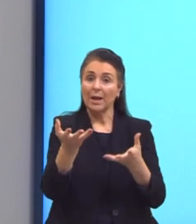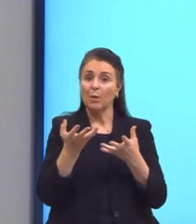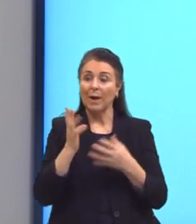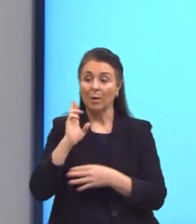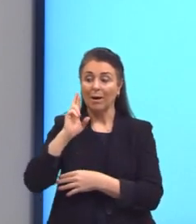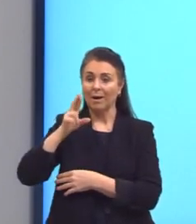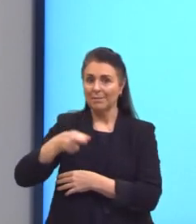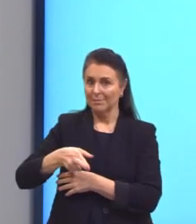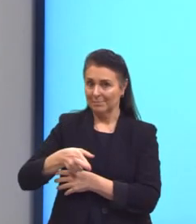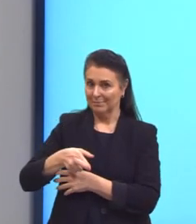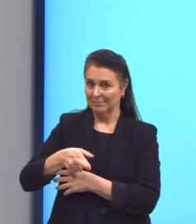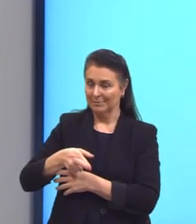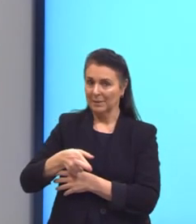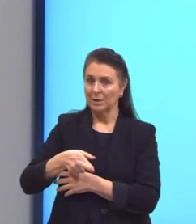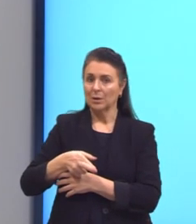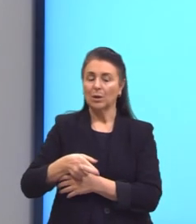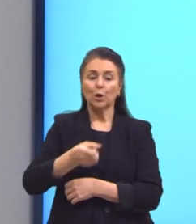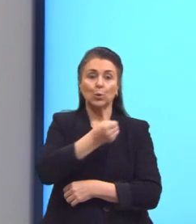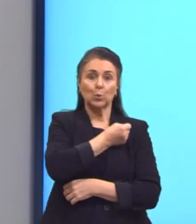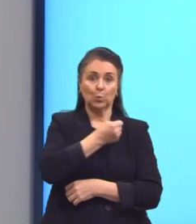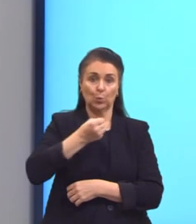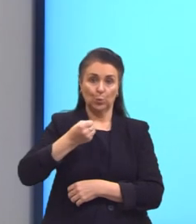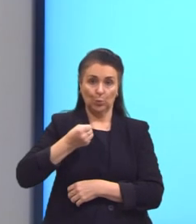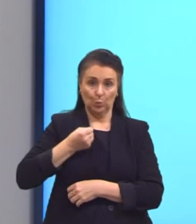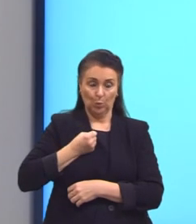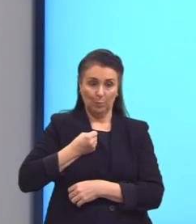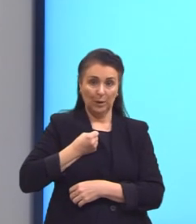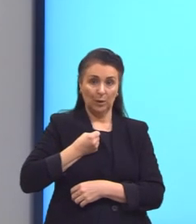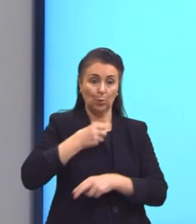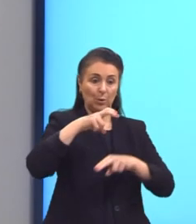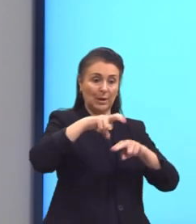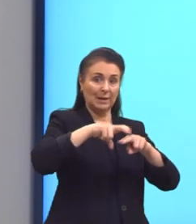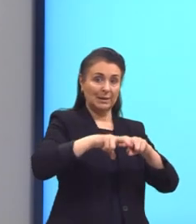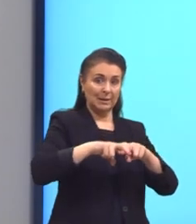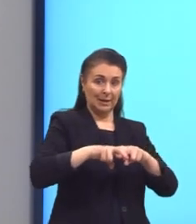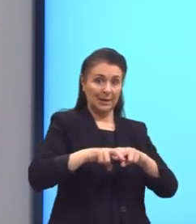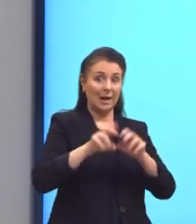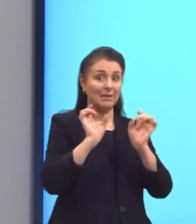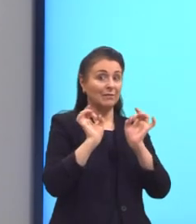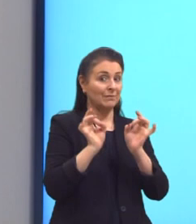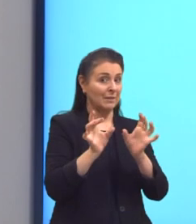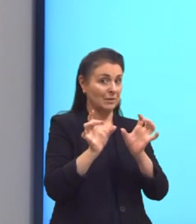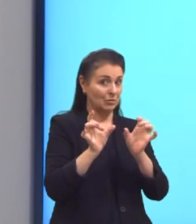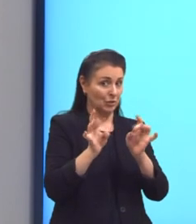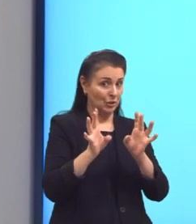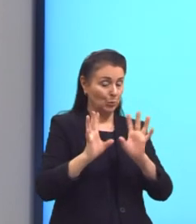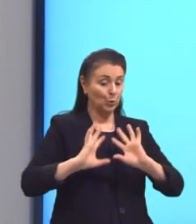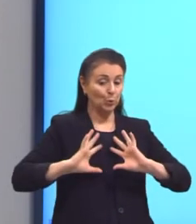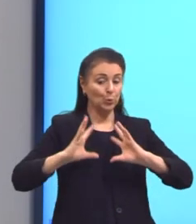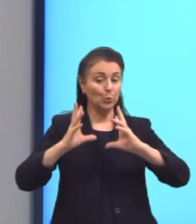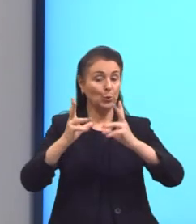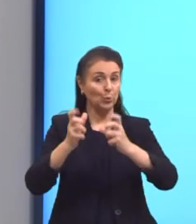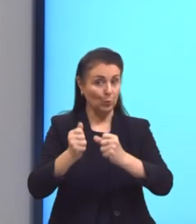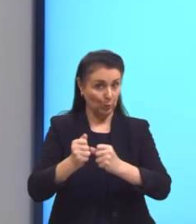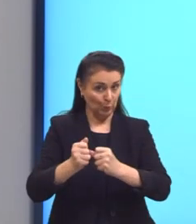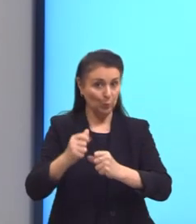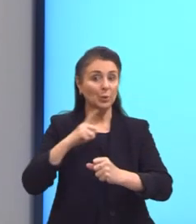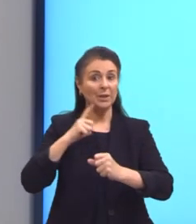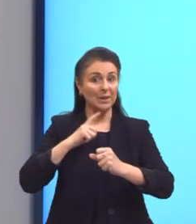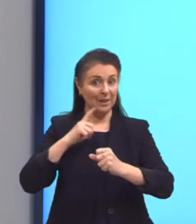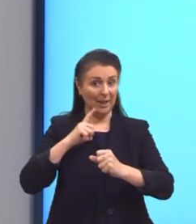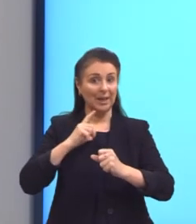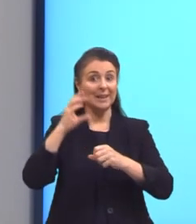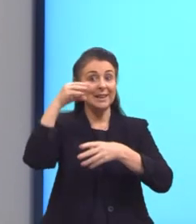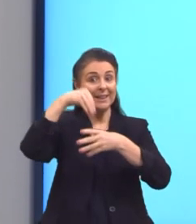razão entre o número de assentos já vendidos e o total de assentos. Então, eu tenho que analisar duas